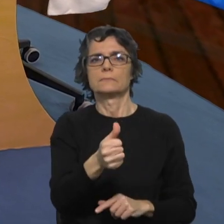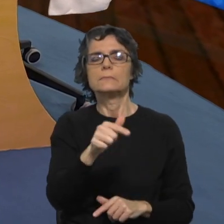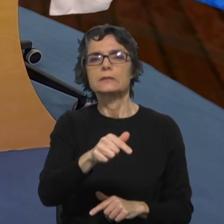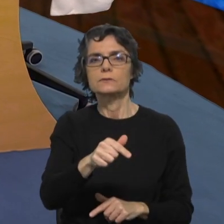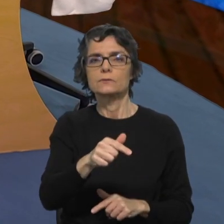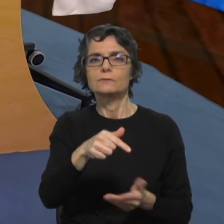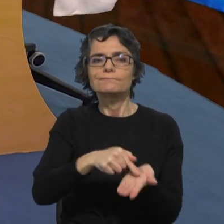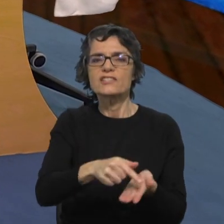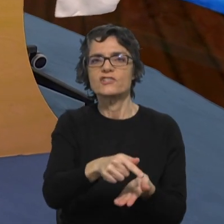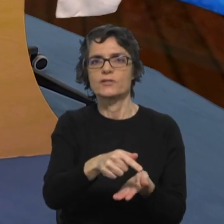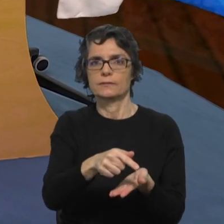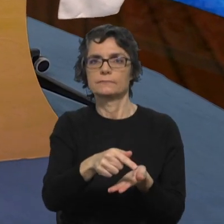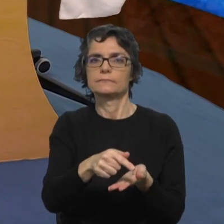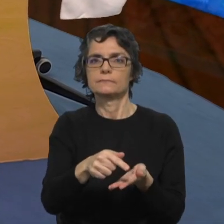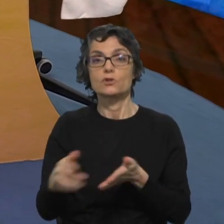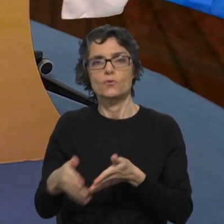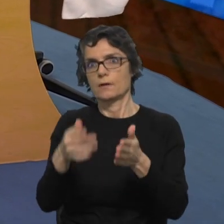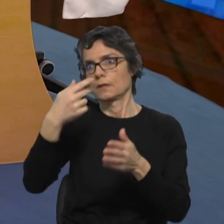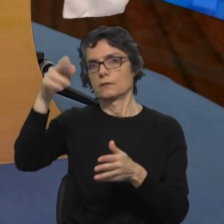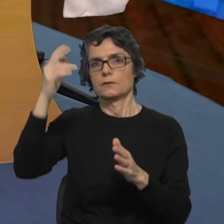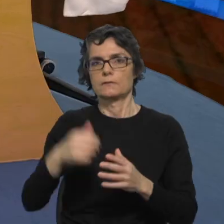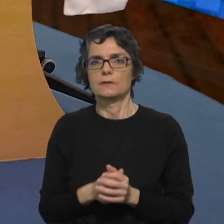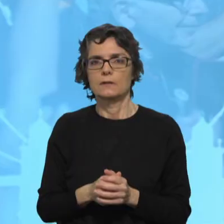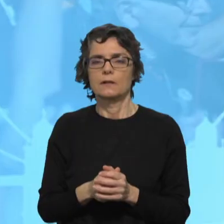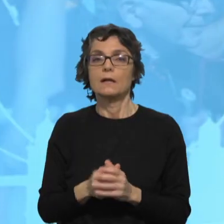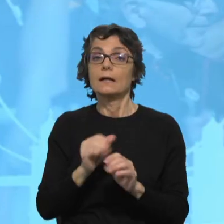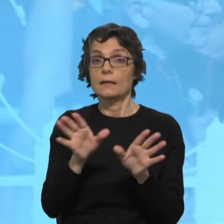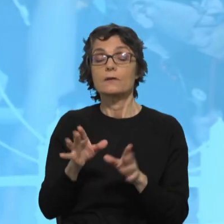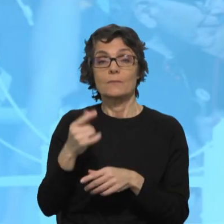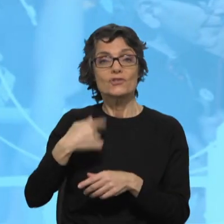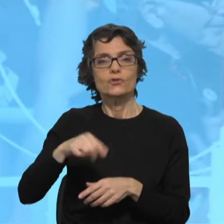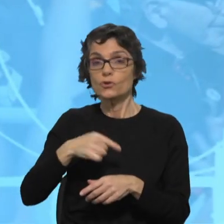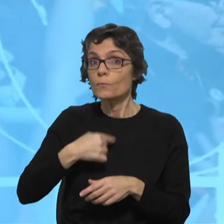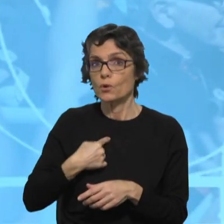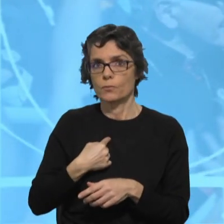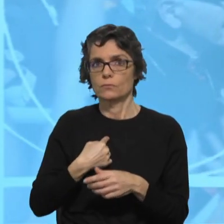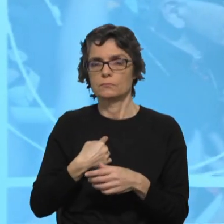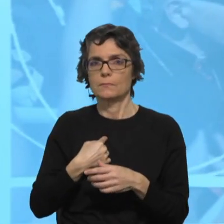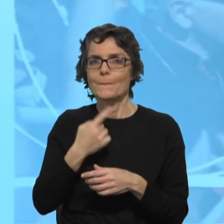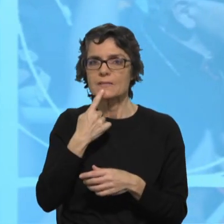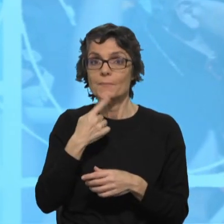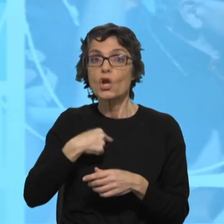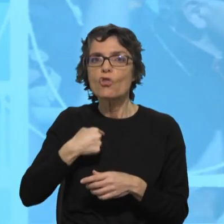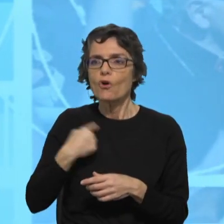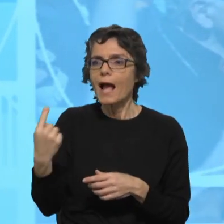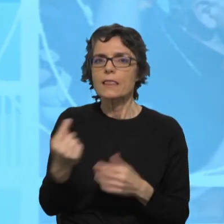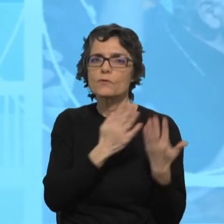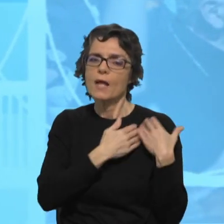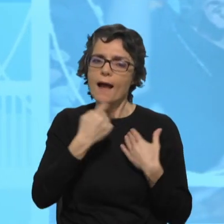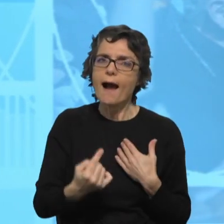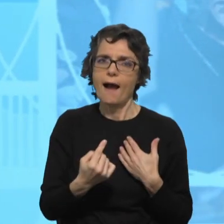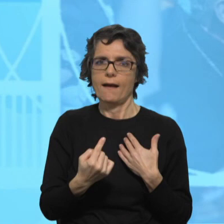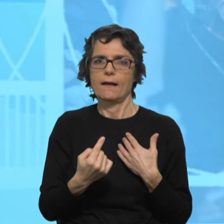caminho infinito. É o primeiro passo para resolver, não os cidadãos, nós temos de ser exigentes connosco também, não nos podemos demitir do nosso